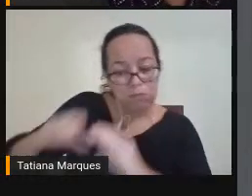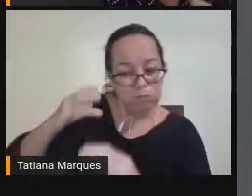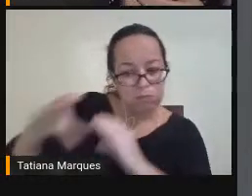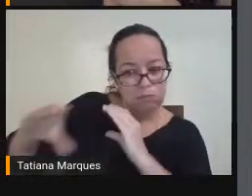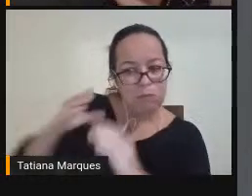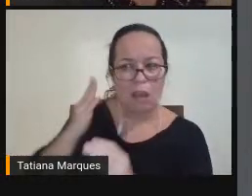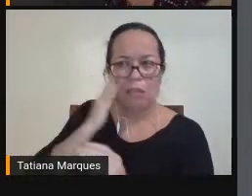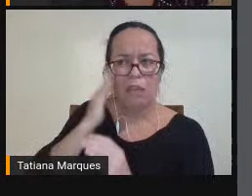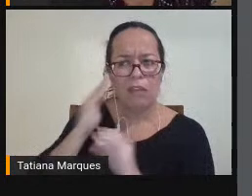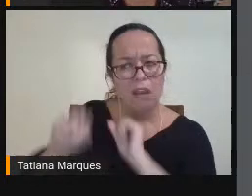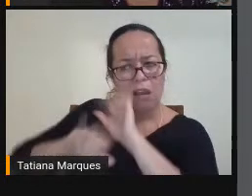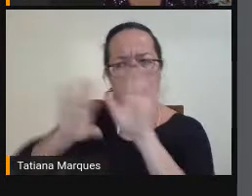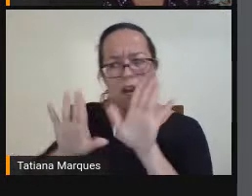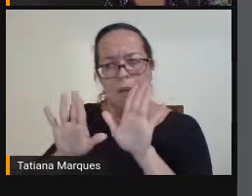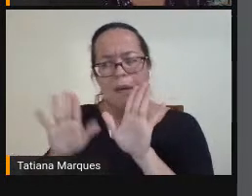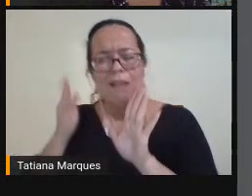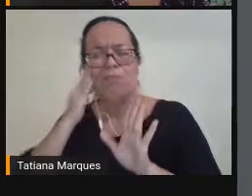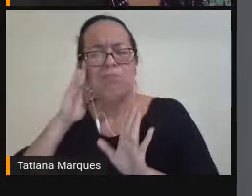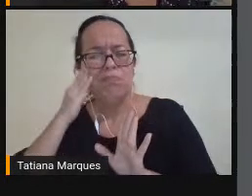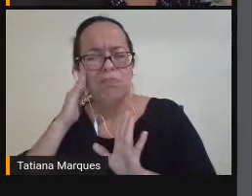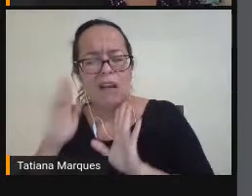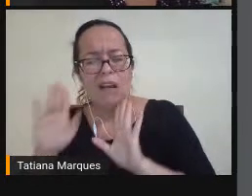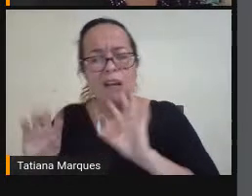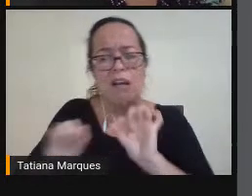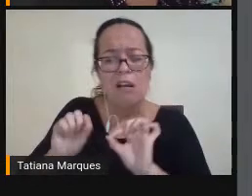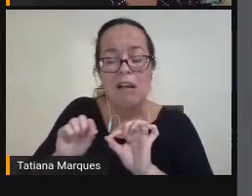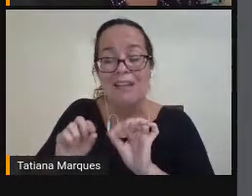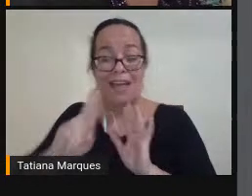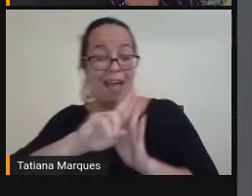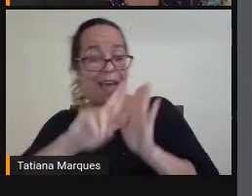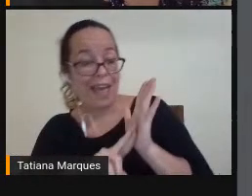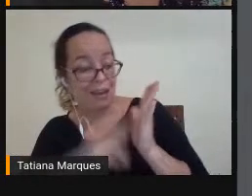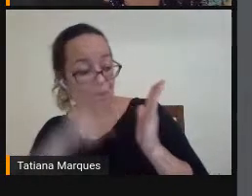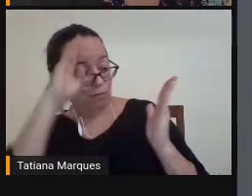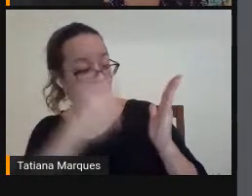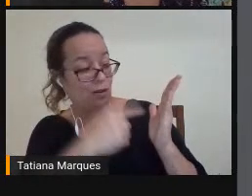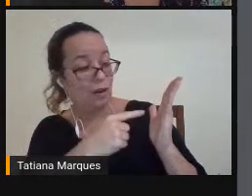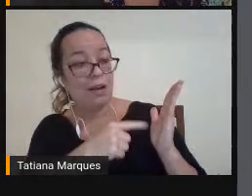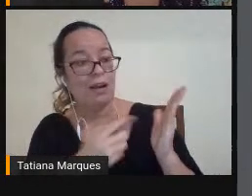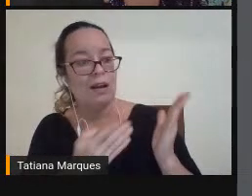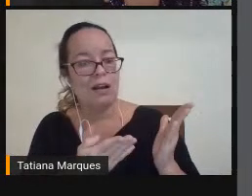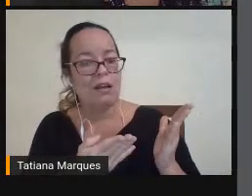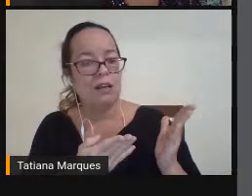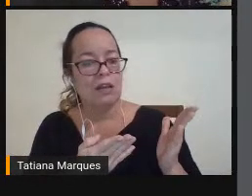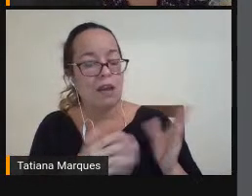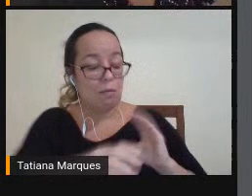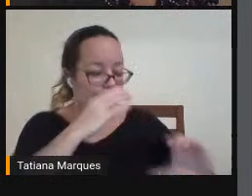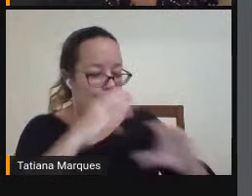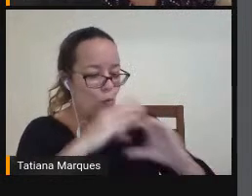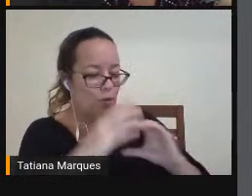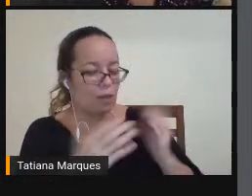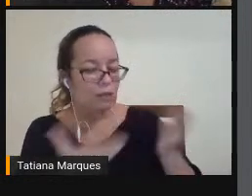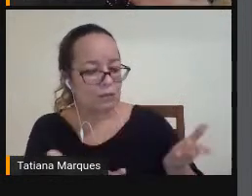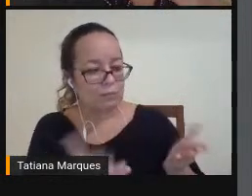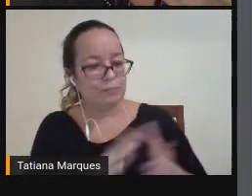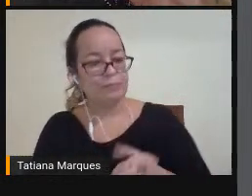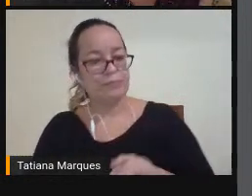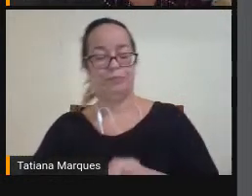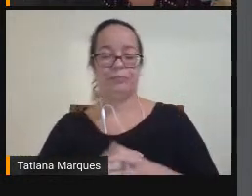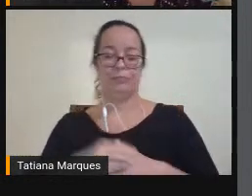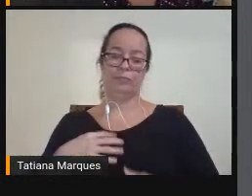Para que elas Possam realmente Seguir as regras Que são as regras De comunicação Então